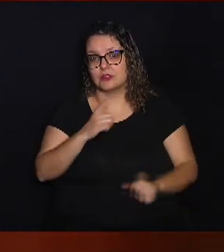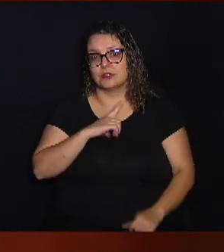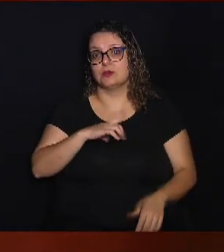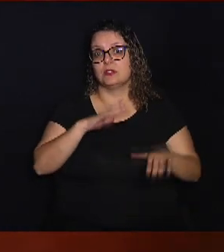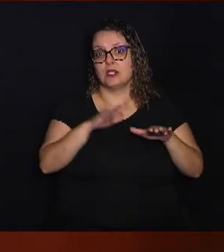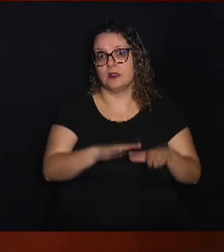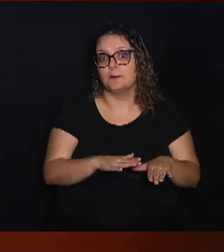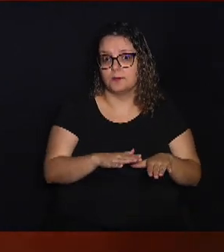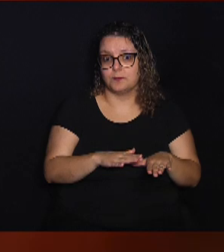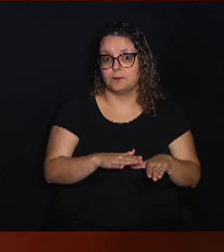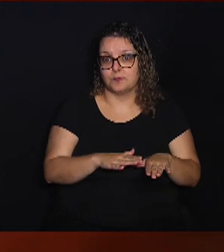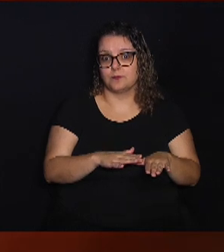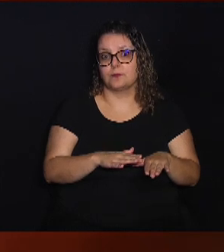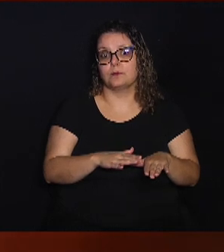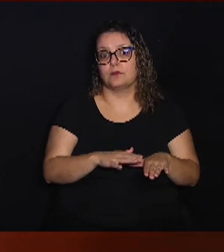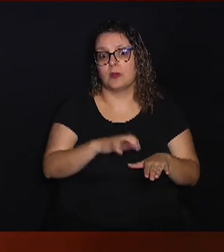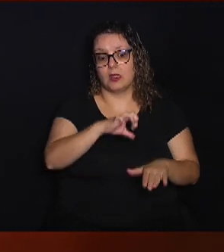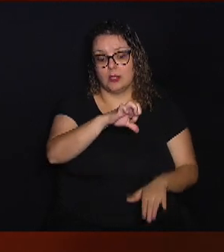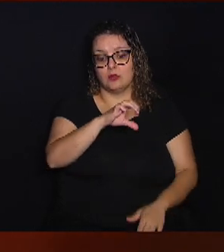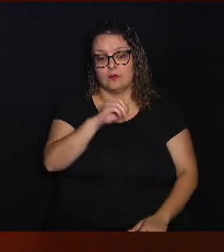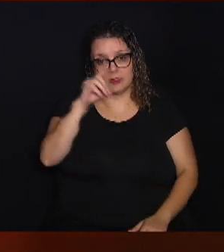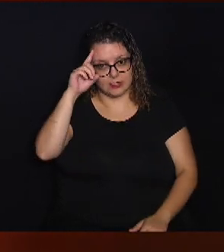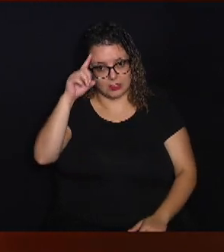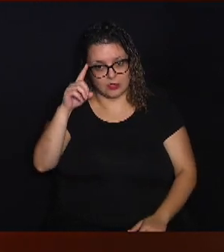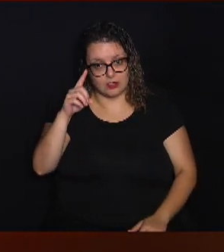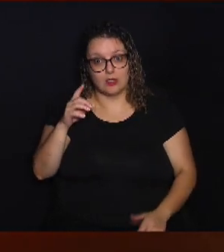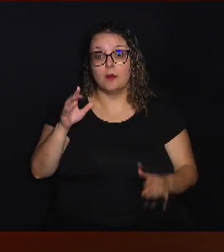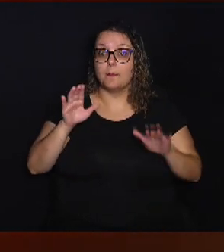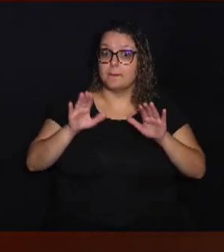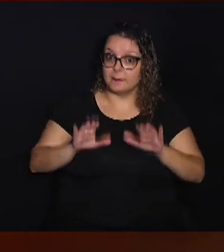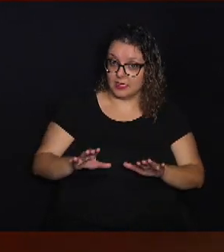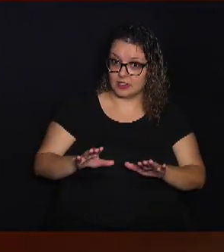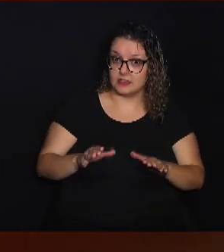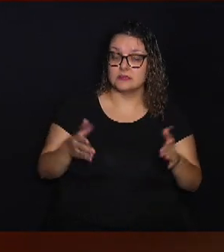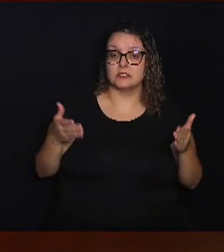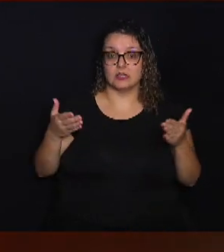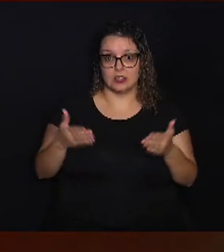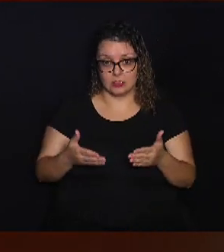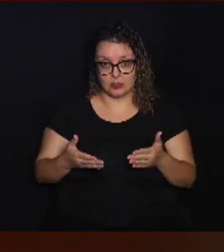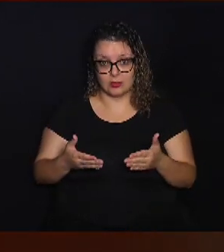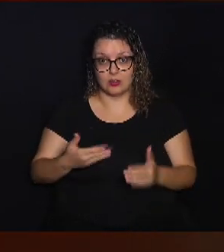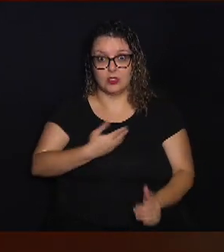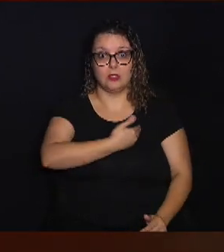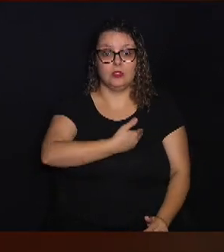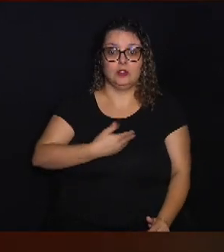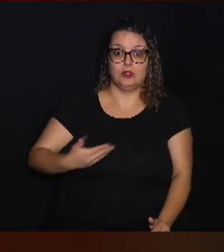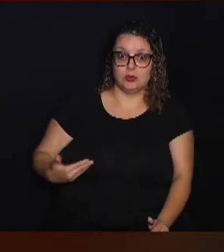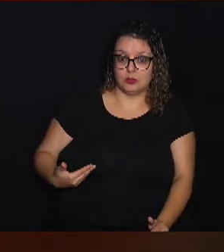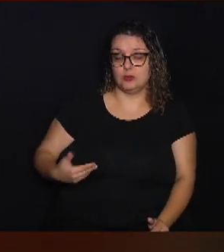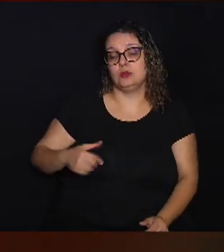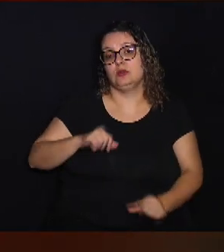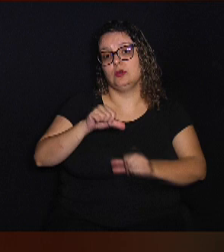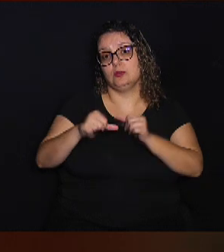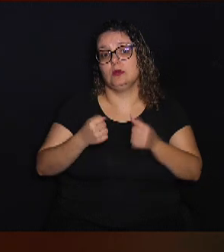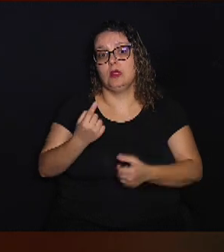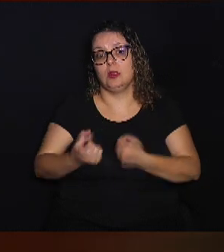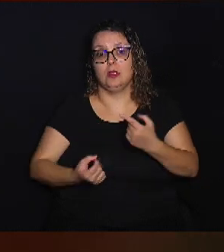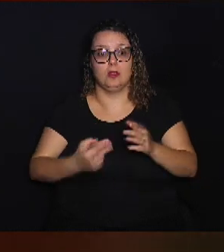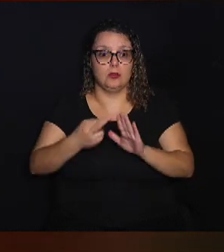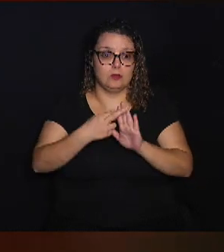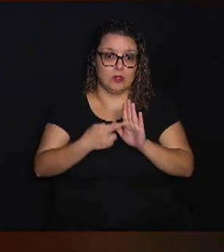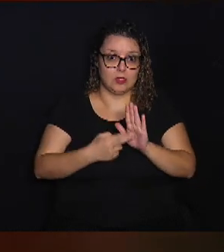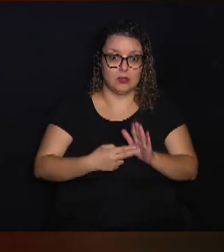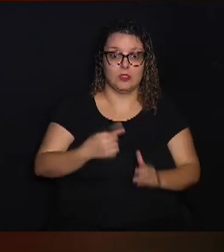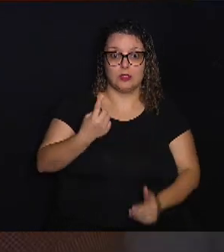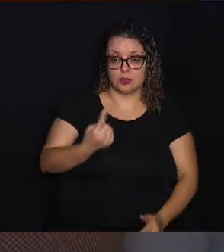ali preso, era 90 dias. Porém, agora o governo modificou algumas regras, e uma